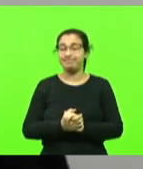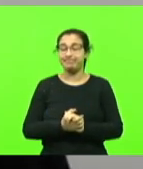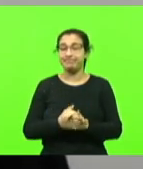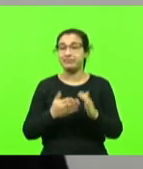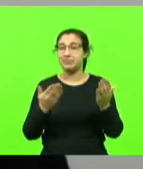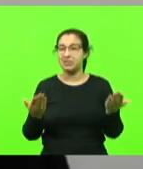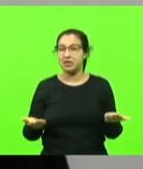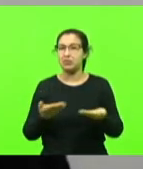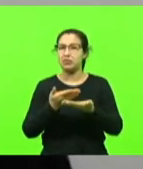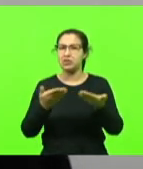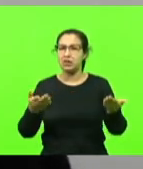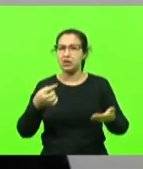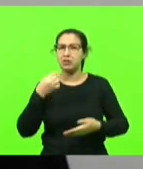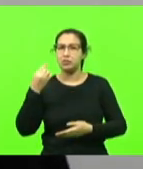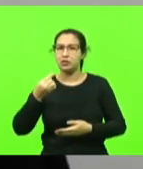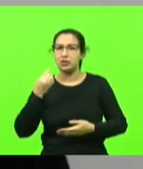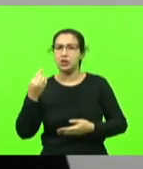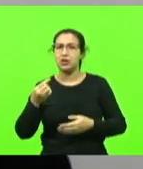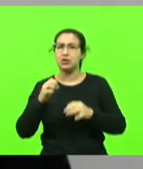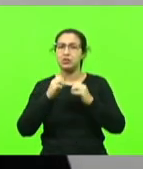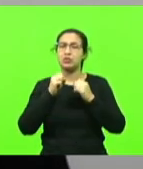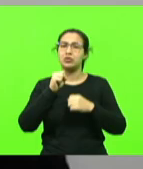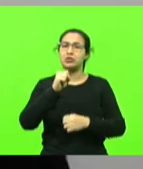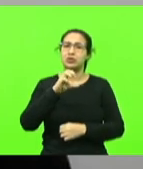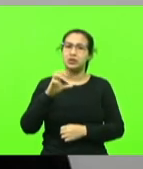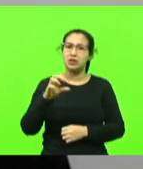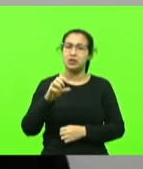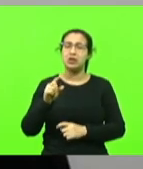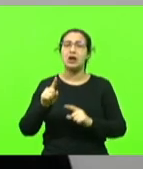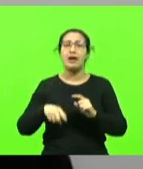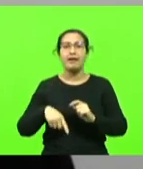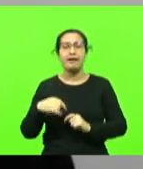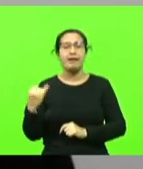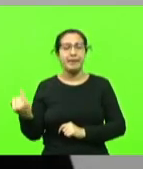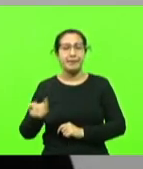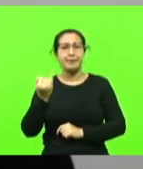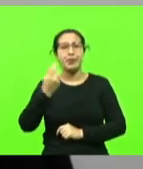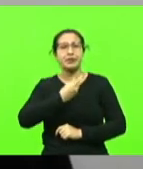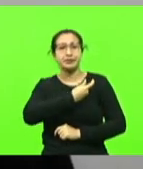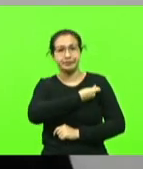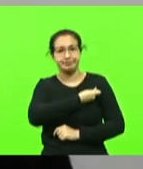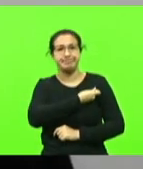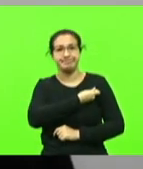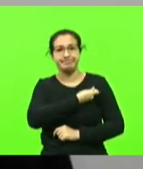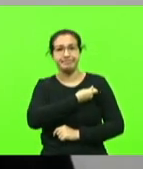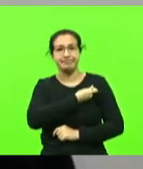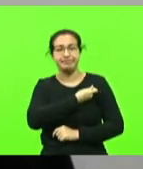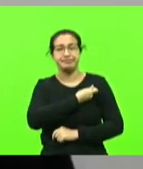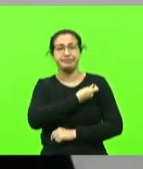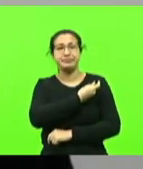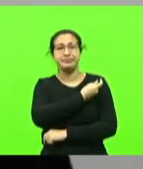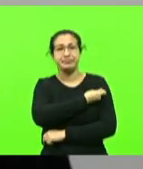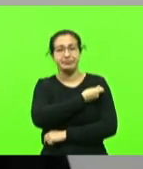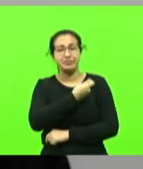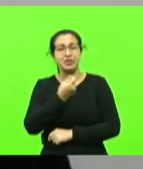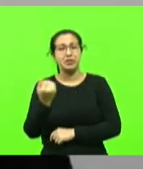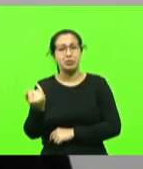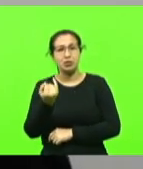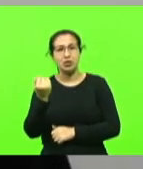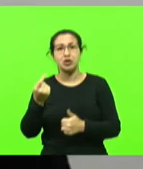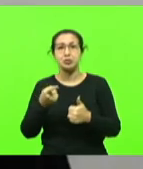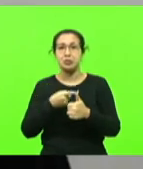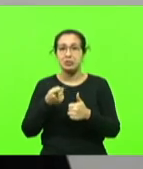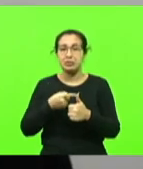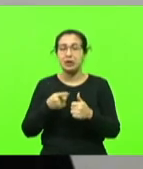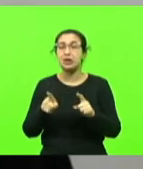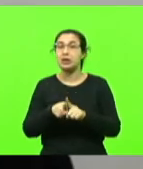estimados catarinenses, é importante a vacina sim. É importante que as pessoas tomem a primeira, a segunda